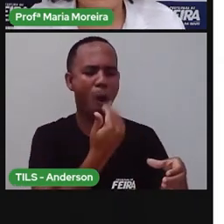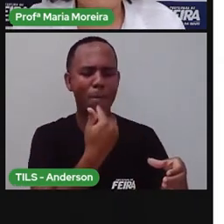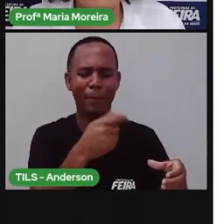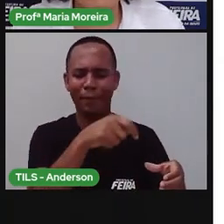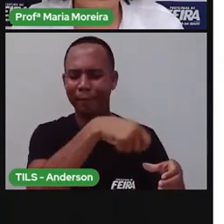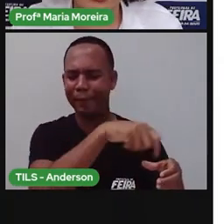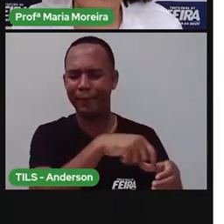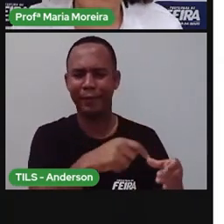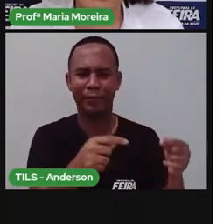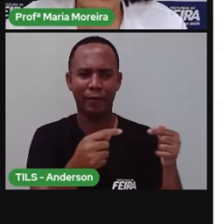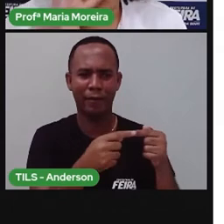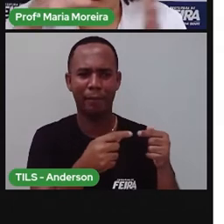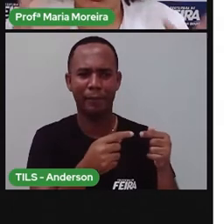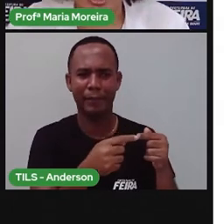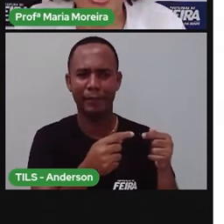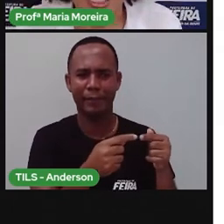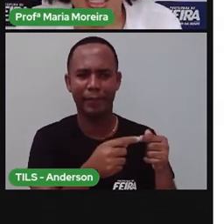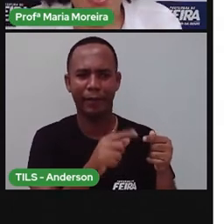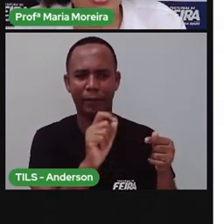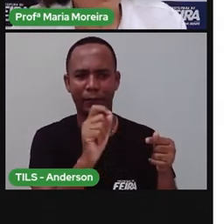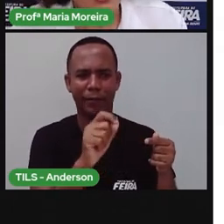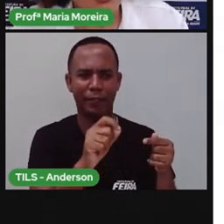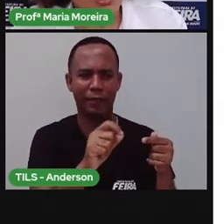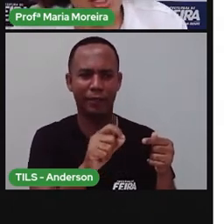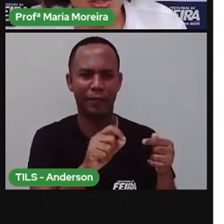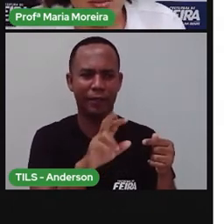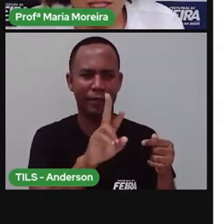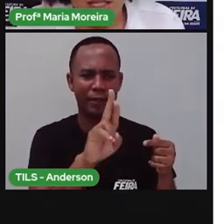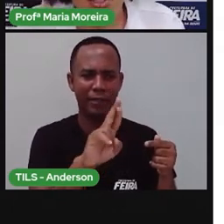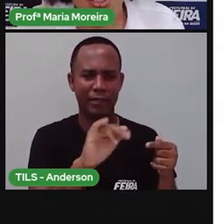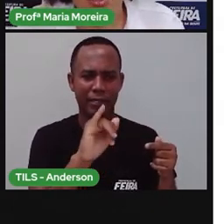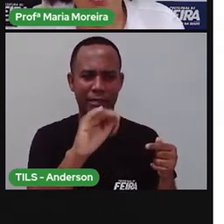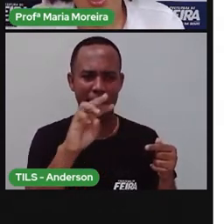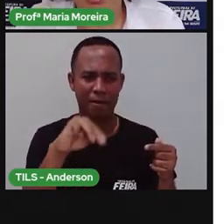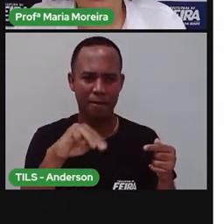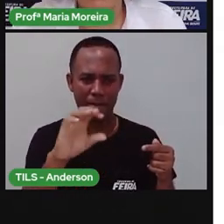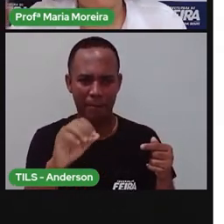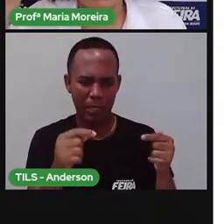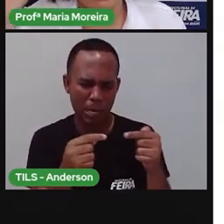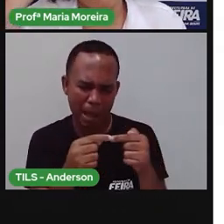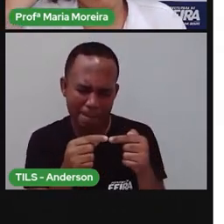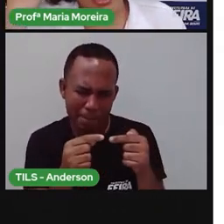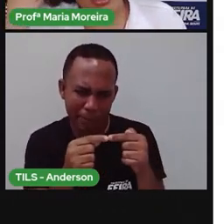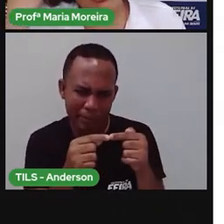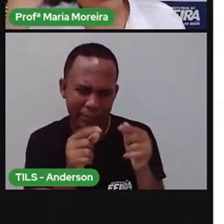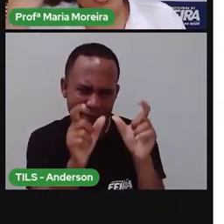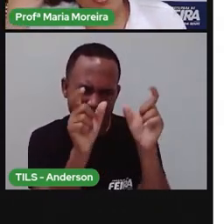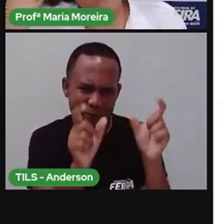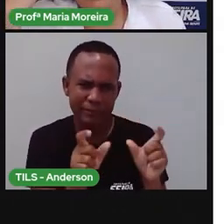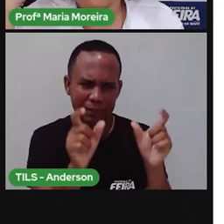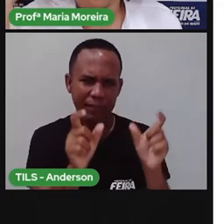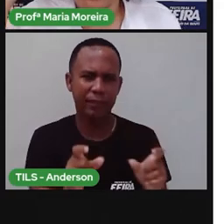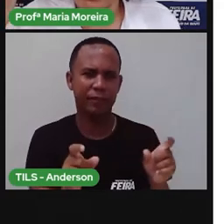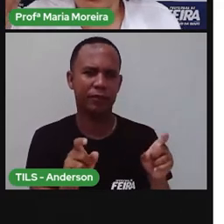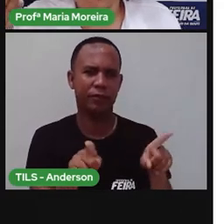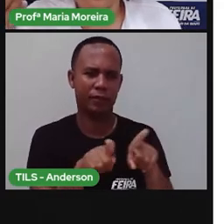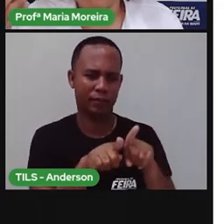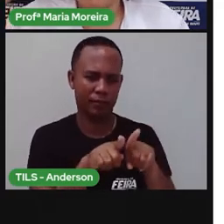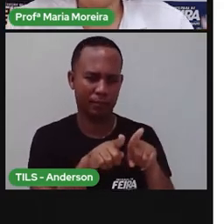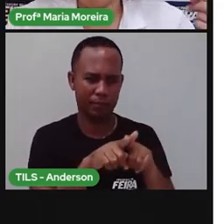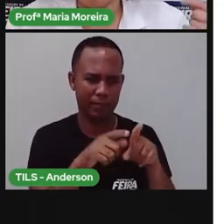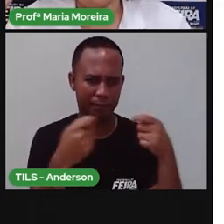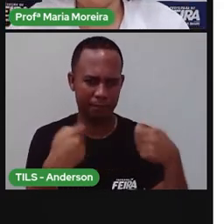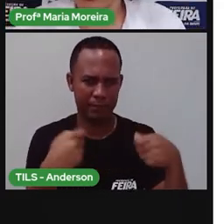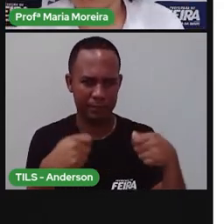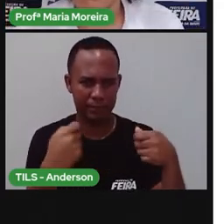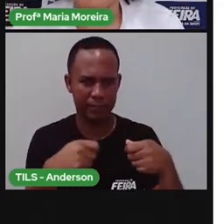Então, tem que ter sentido. Não é só colocar as rimas e o texto não ter sentido. Eu preciso da criatividade, preciso das rimas